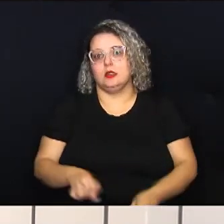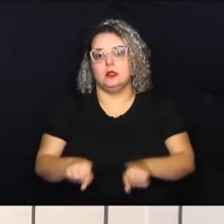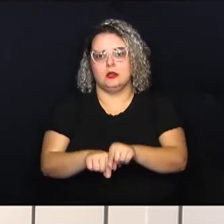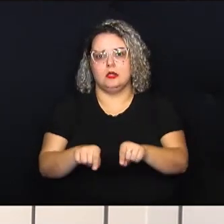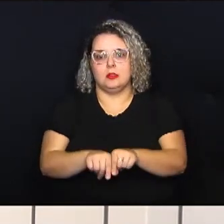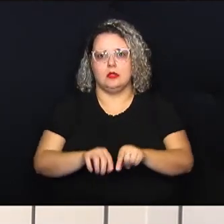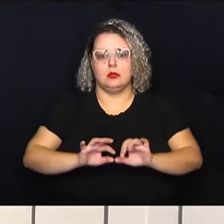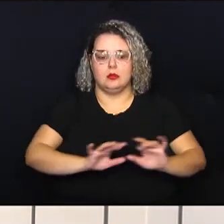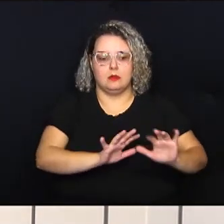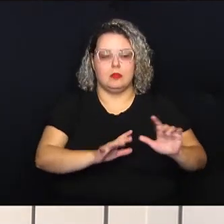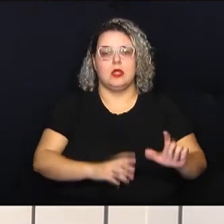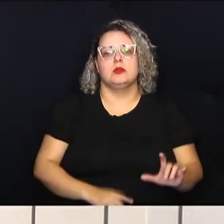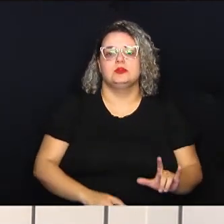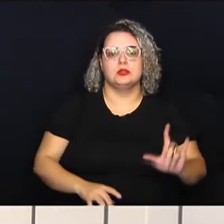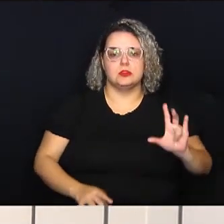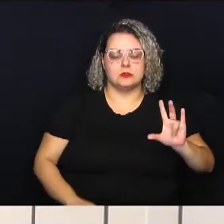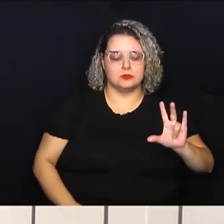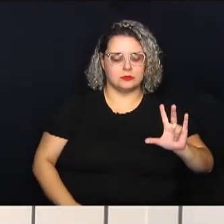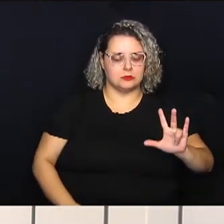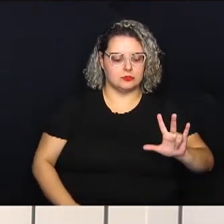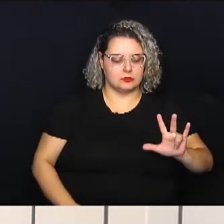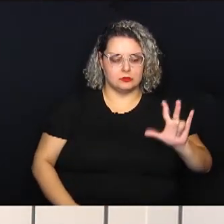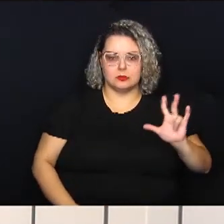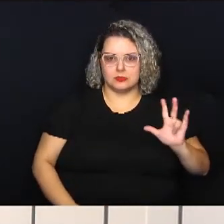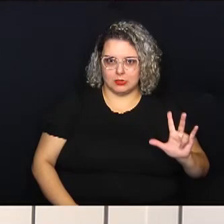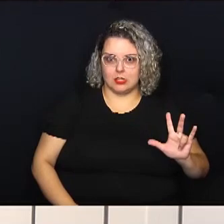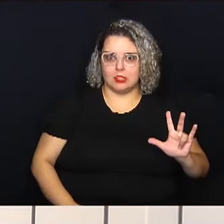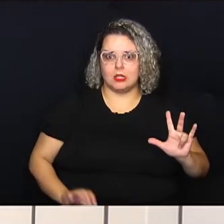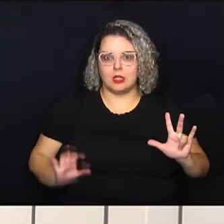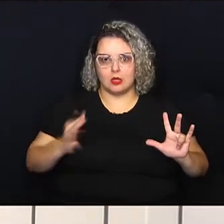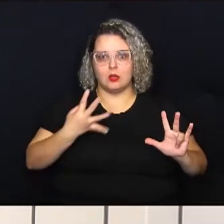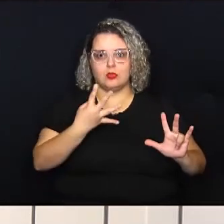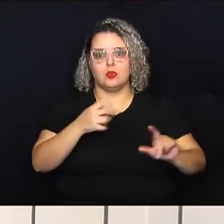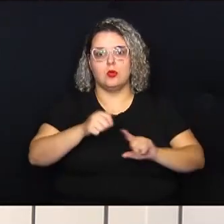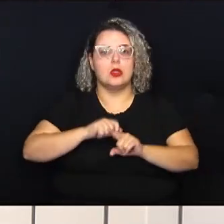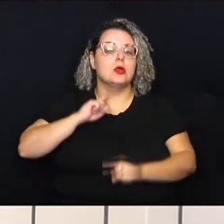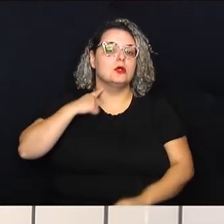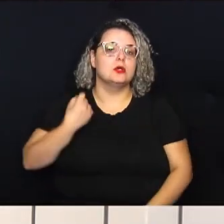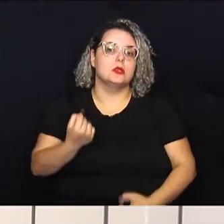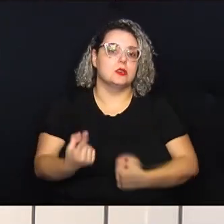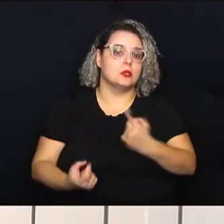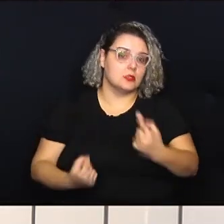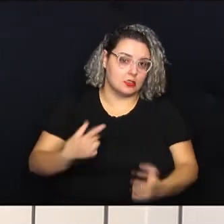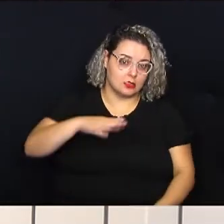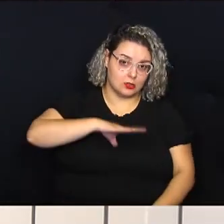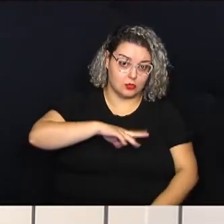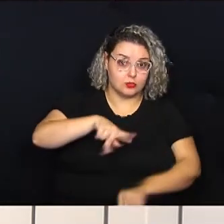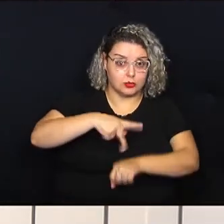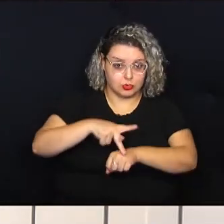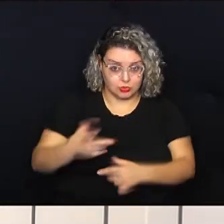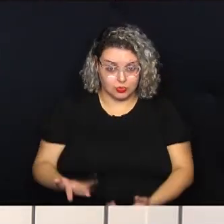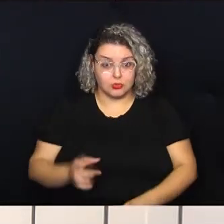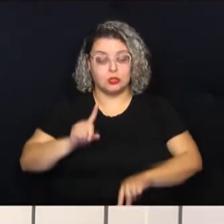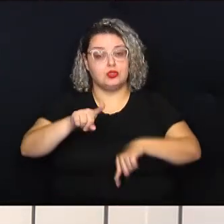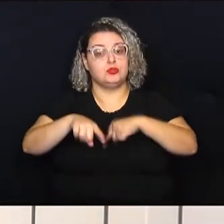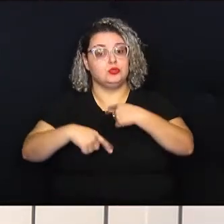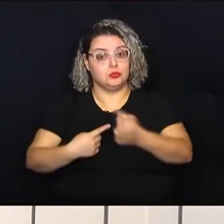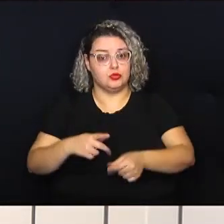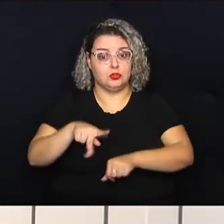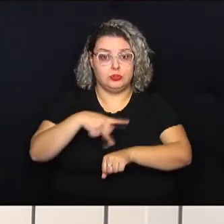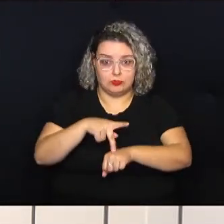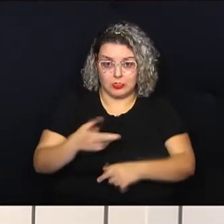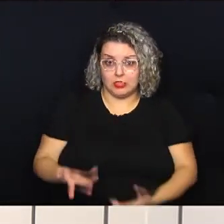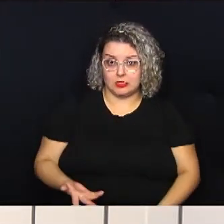Marcha da Maconha, que costuma ocorrer no dia 4 de maio em algumas cidades do país e de outros países.